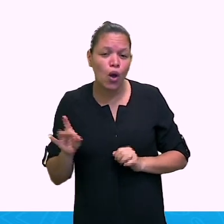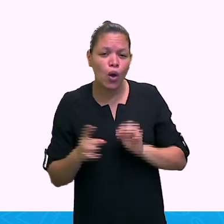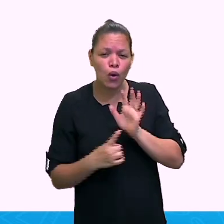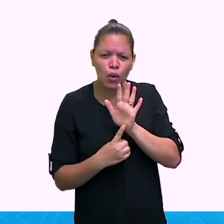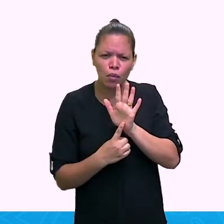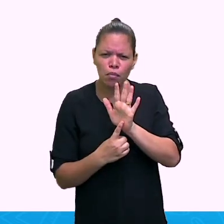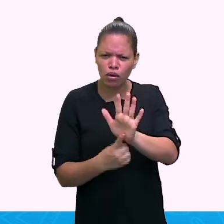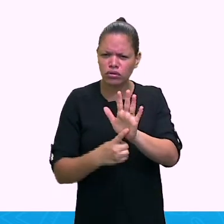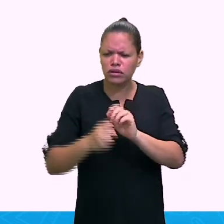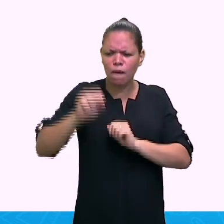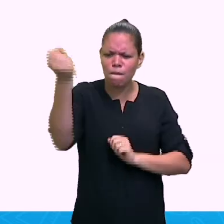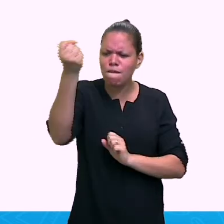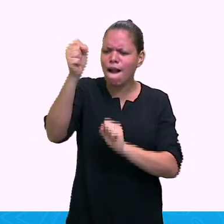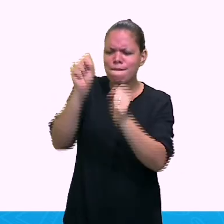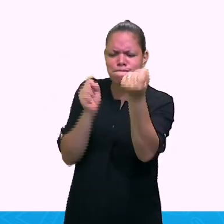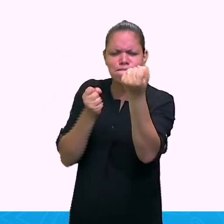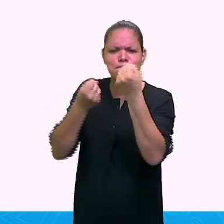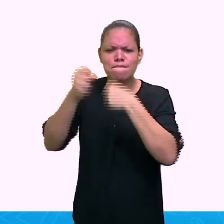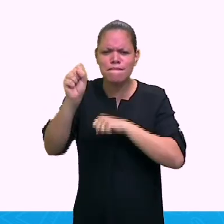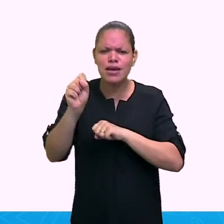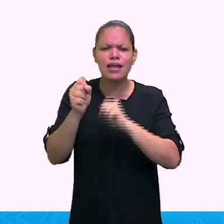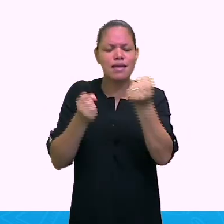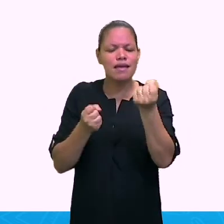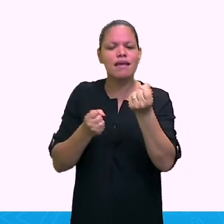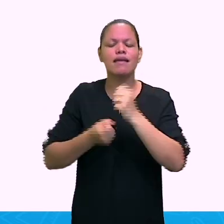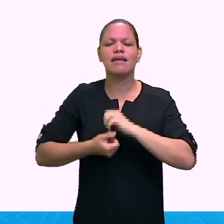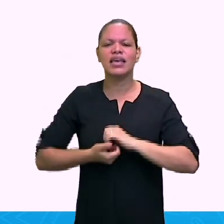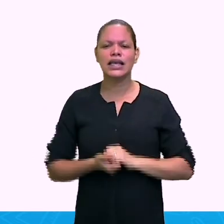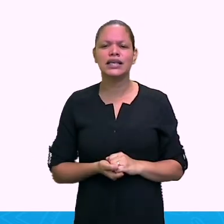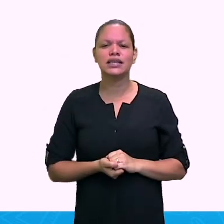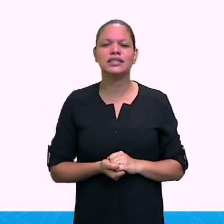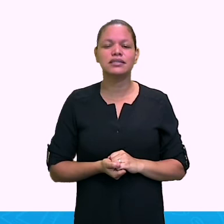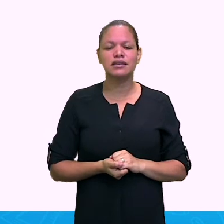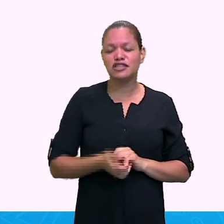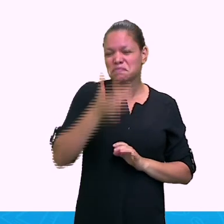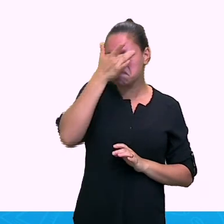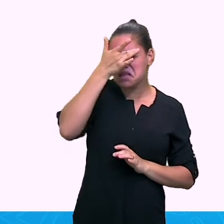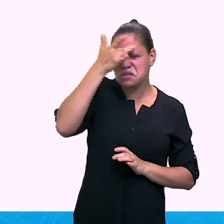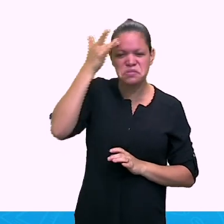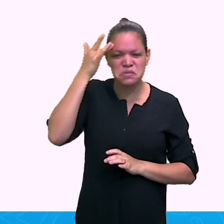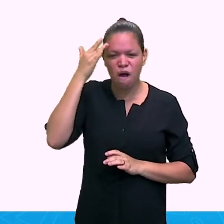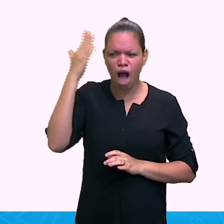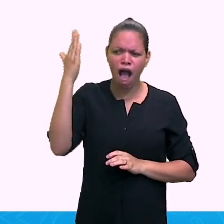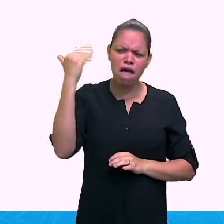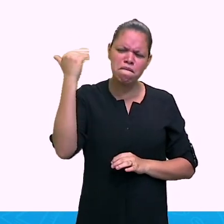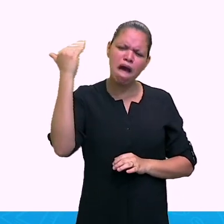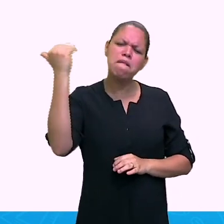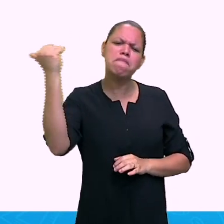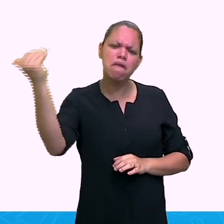de atores e atriz. Ok? Então, I am a group...